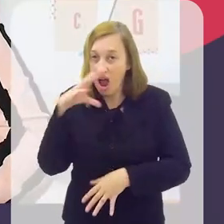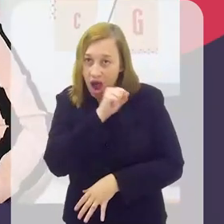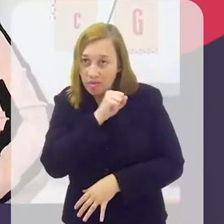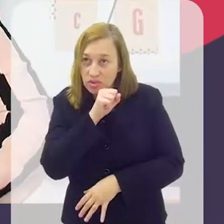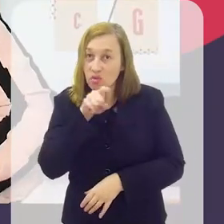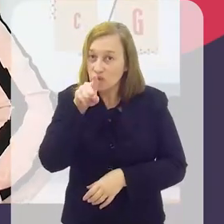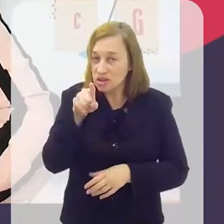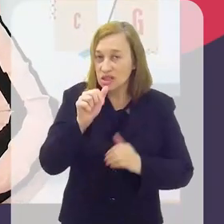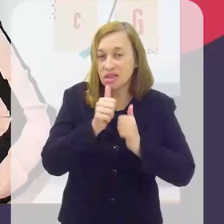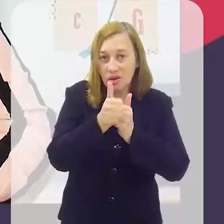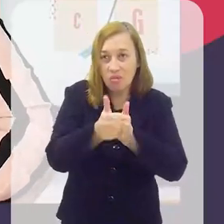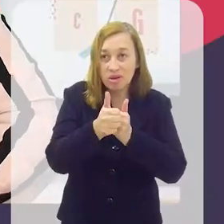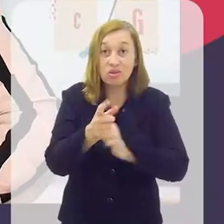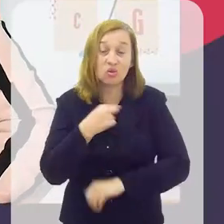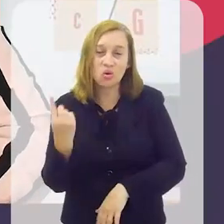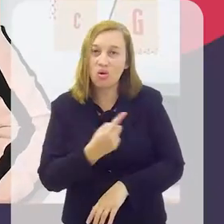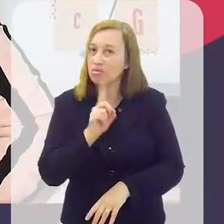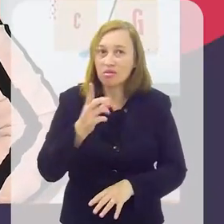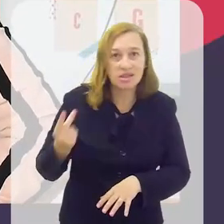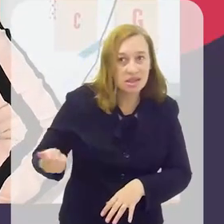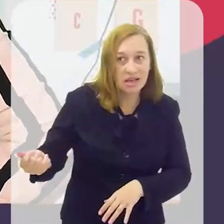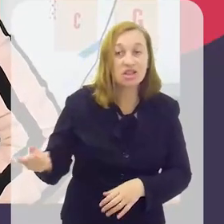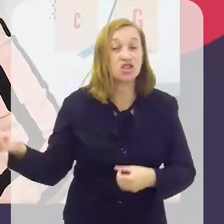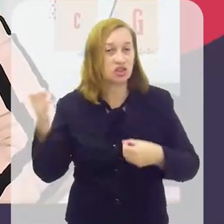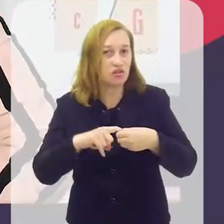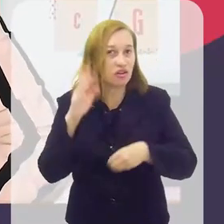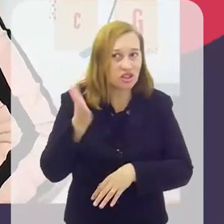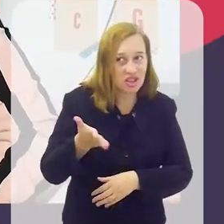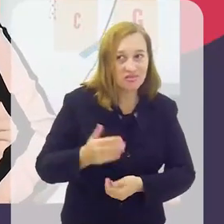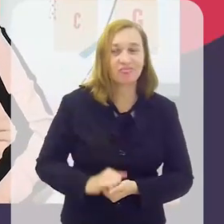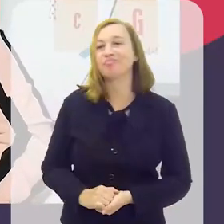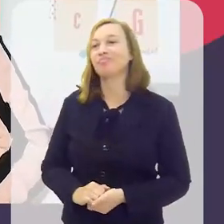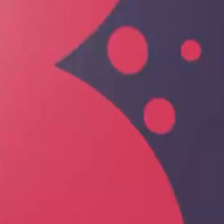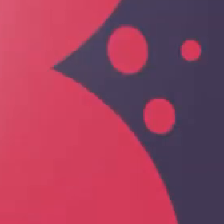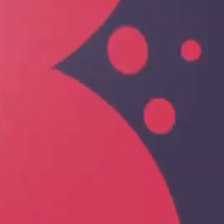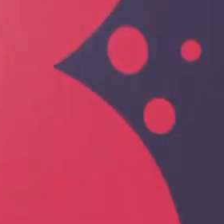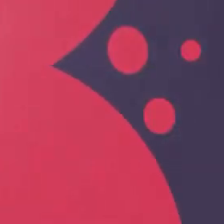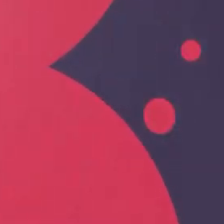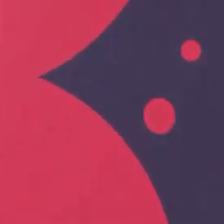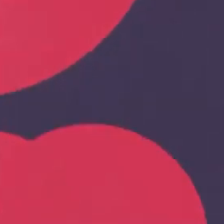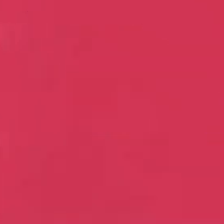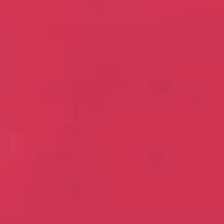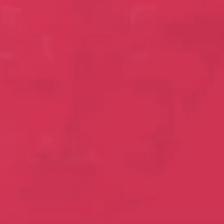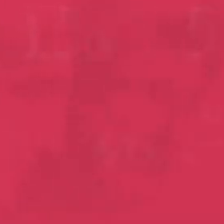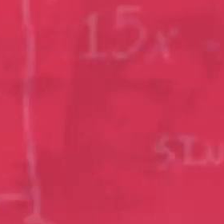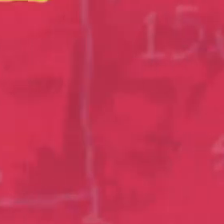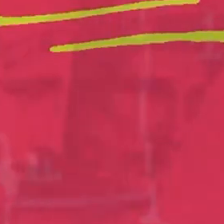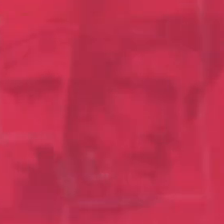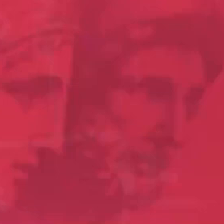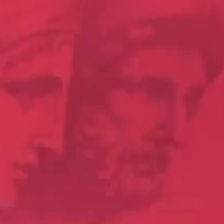bem rapidinho. Você que está acompanhando a gente, não sai daí não, a gente volta já já. Transcrição